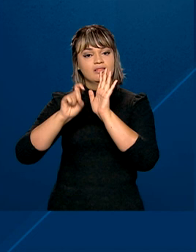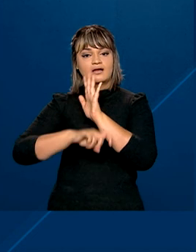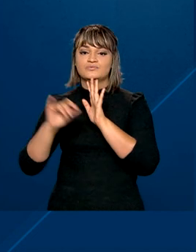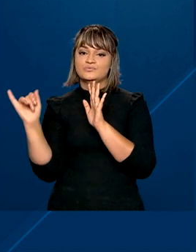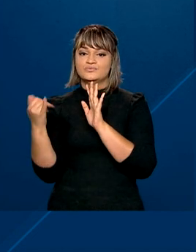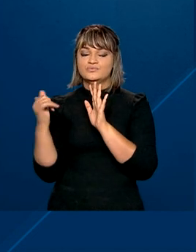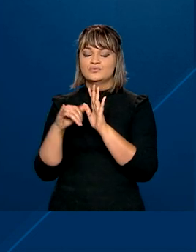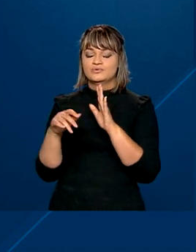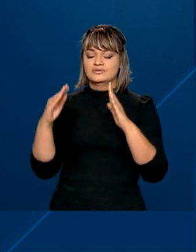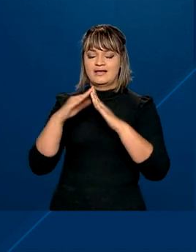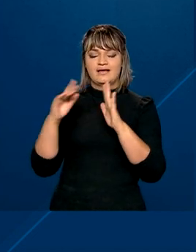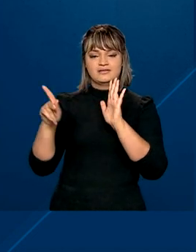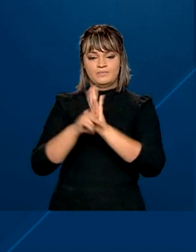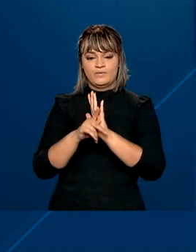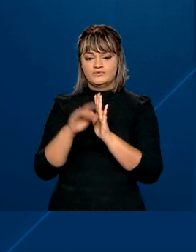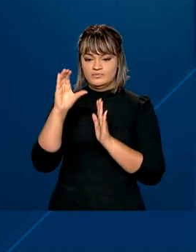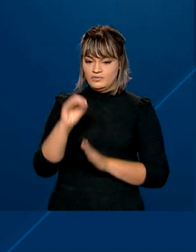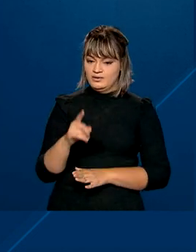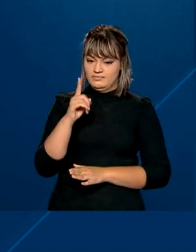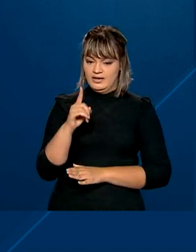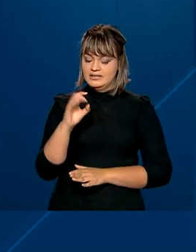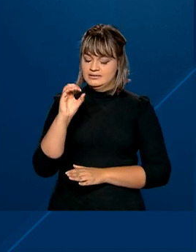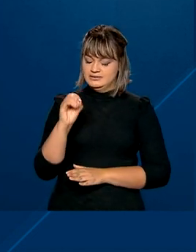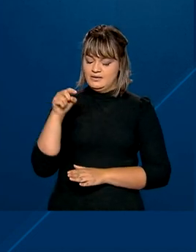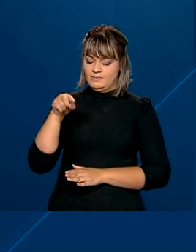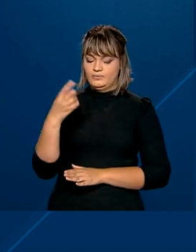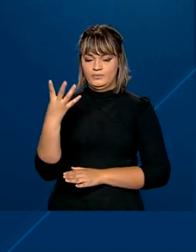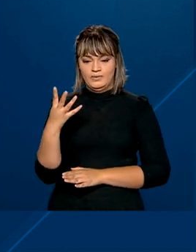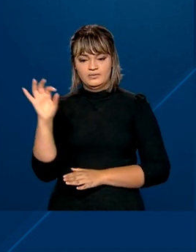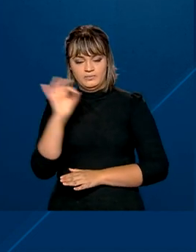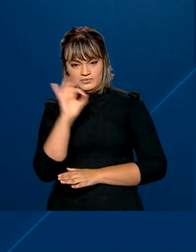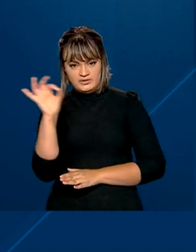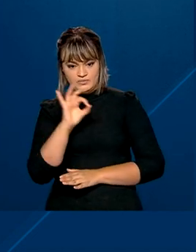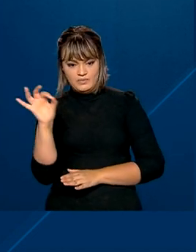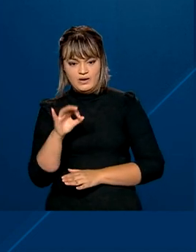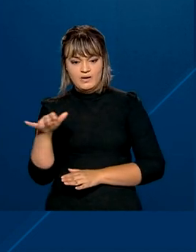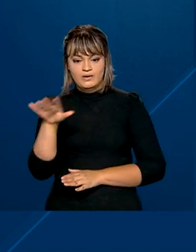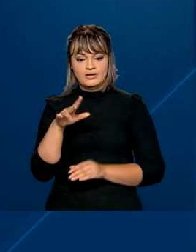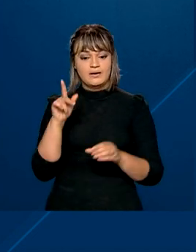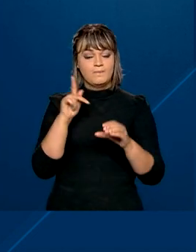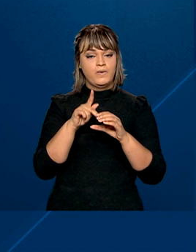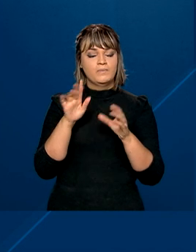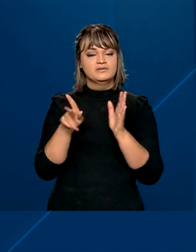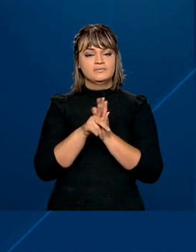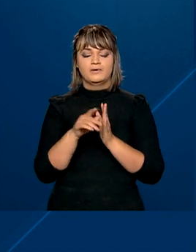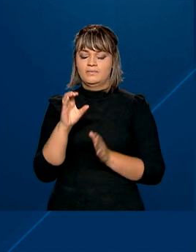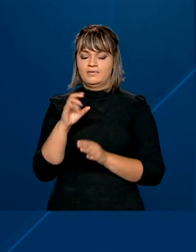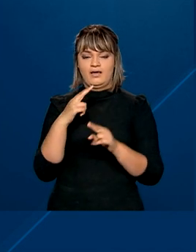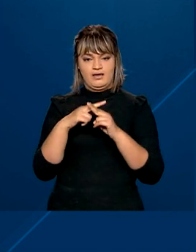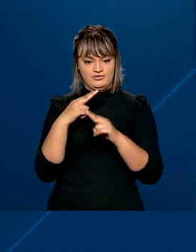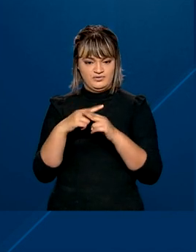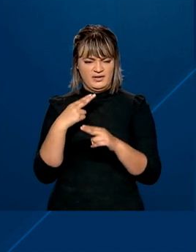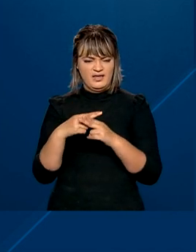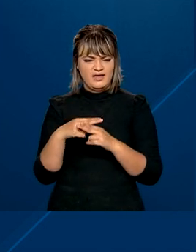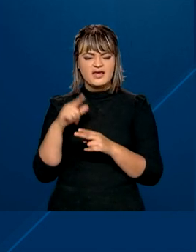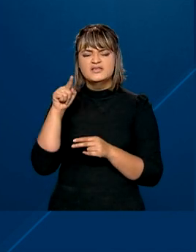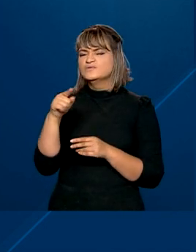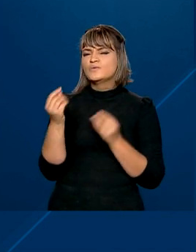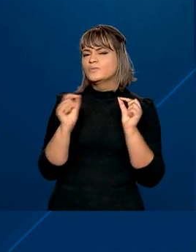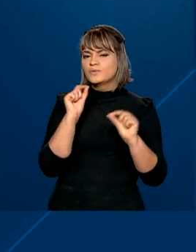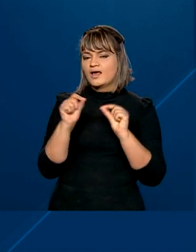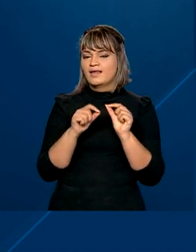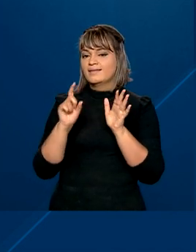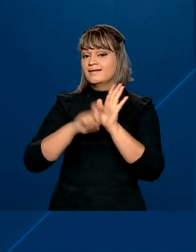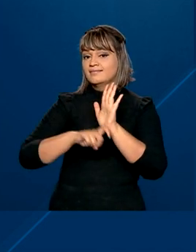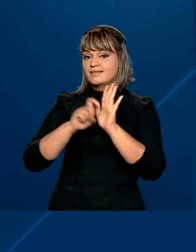juros da casa própria em 0,4 ponto percentual na linha poupança-caixa. A modalidade contará com